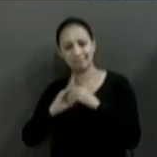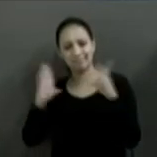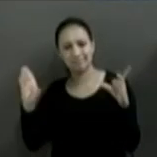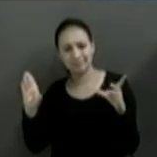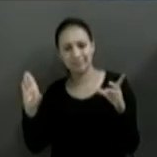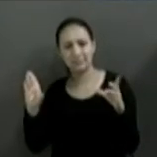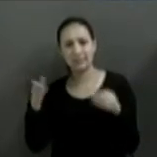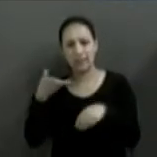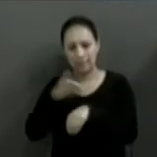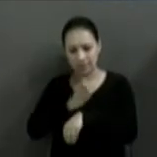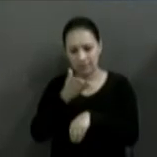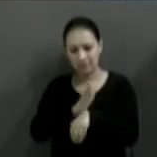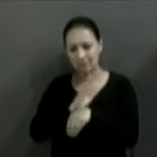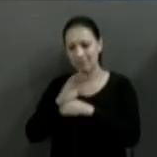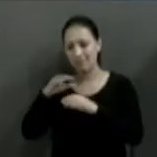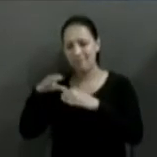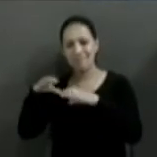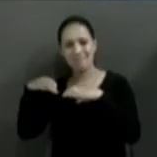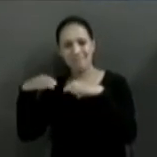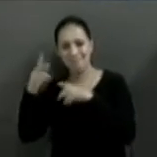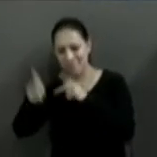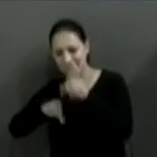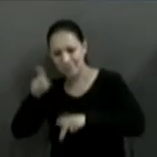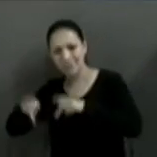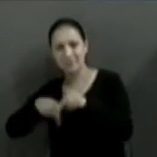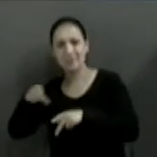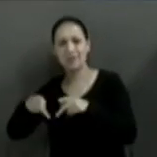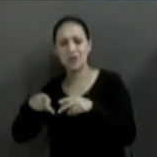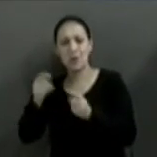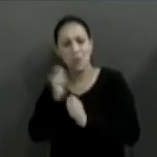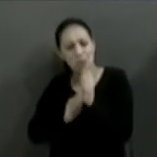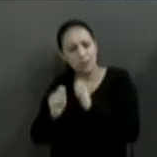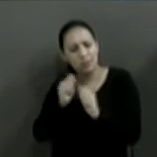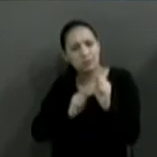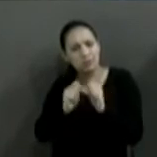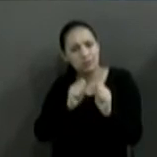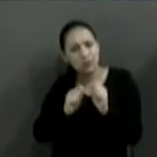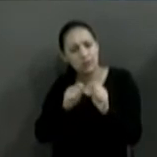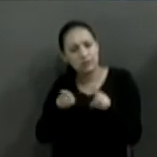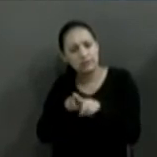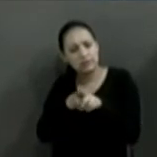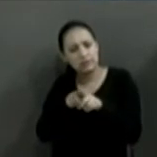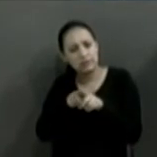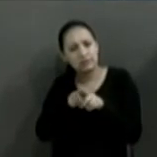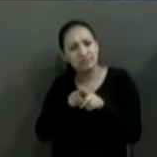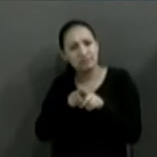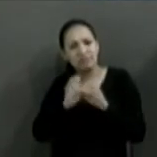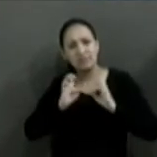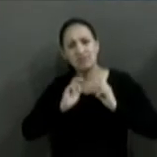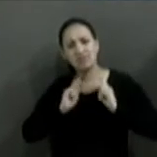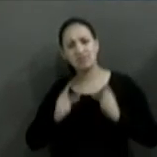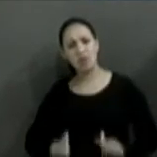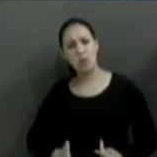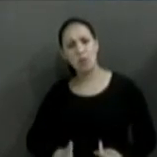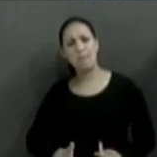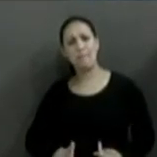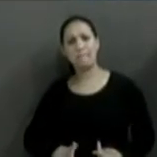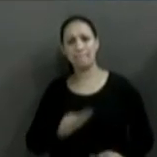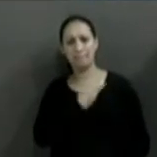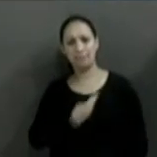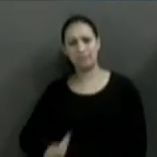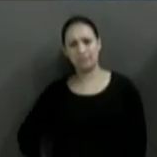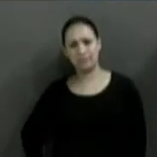da participação popular e do controle da gestão pública, da prestação de contas e da